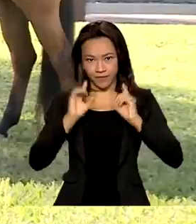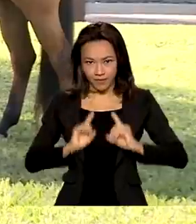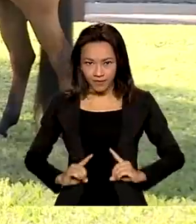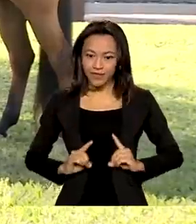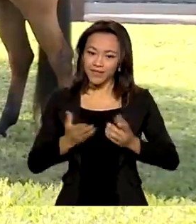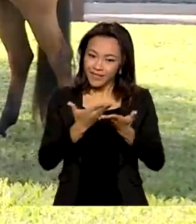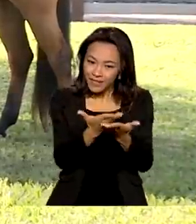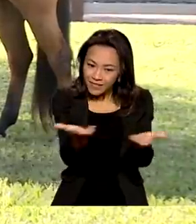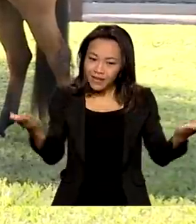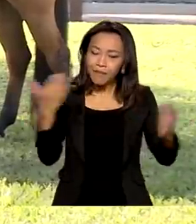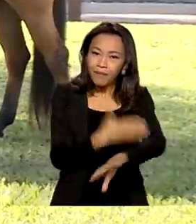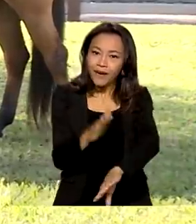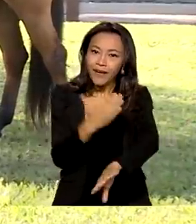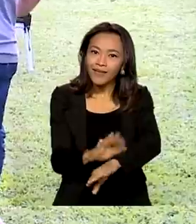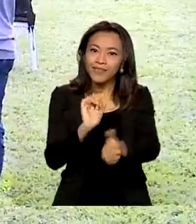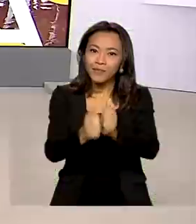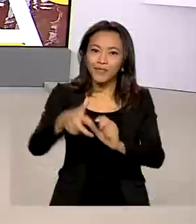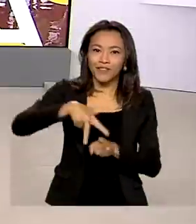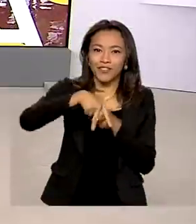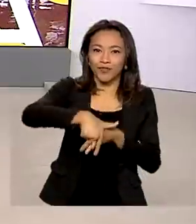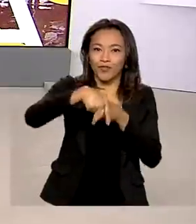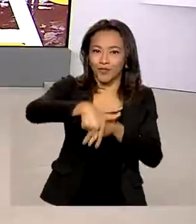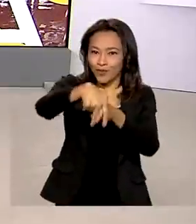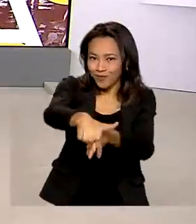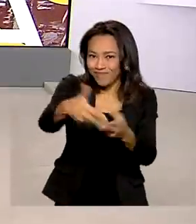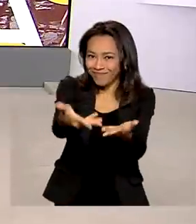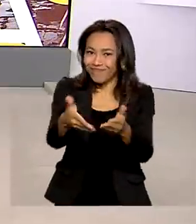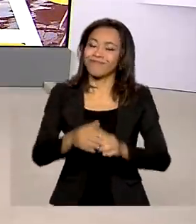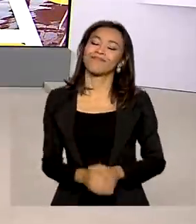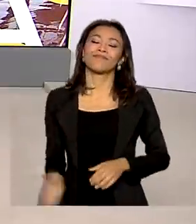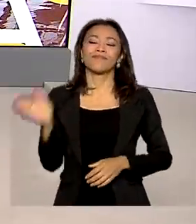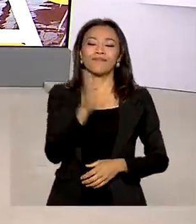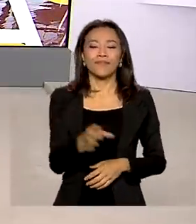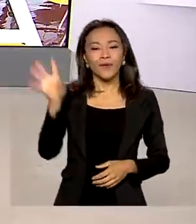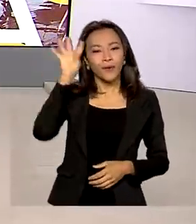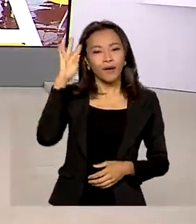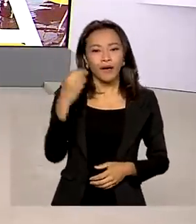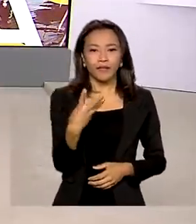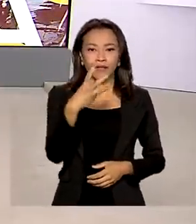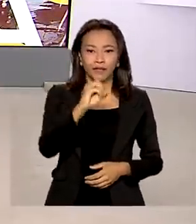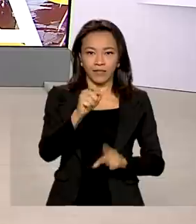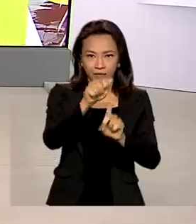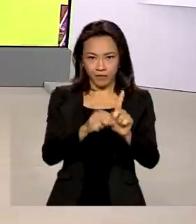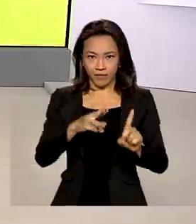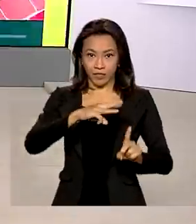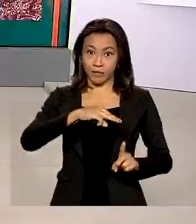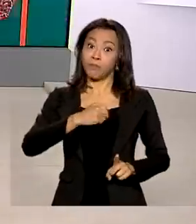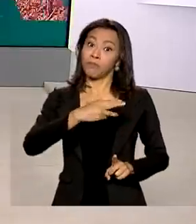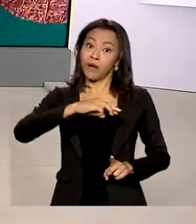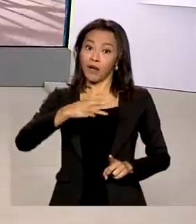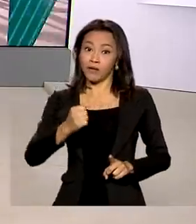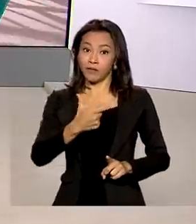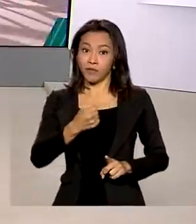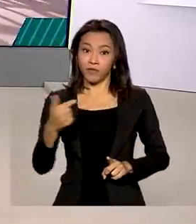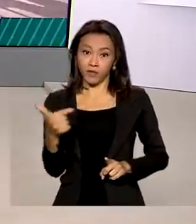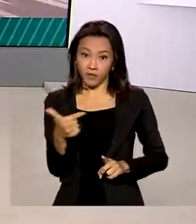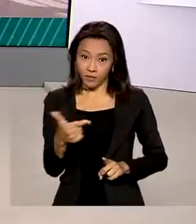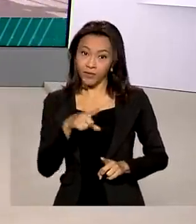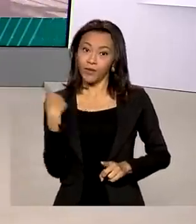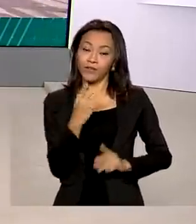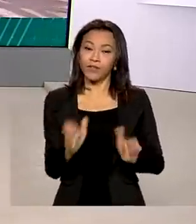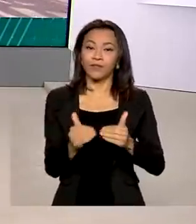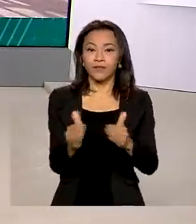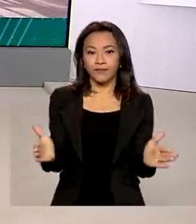por meio da ecoterapia. Quarta-feira, 30 de março de 2022, o Brasil em dia